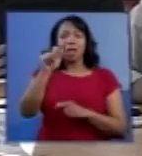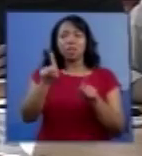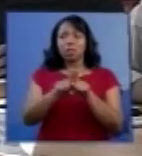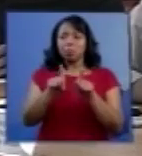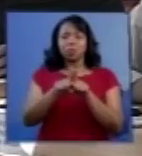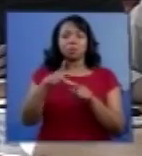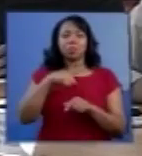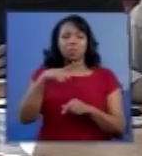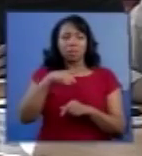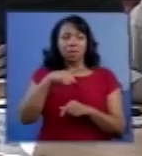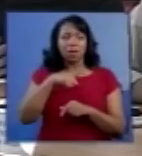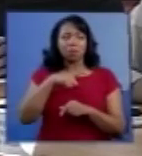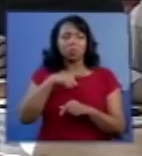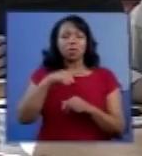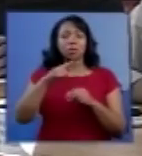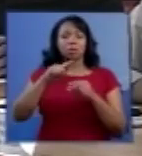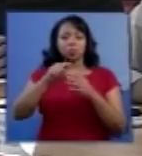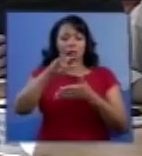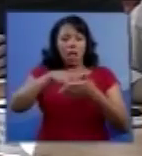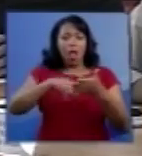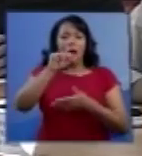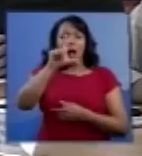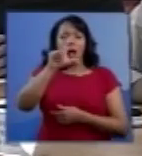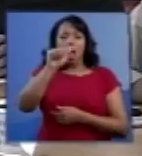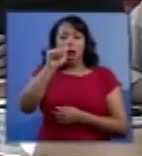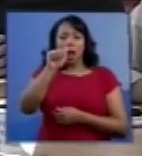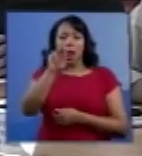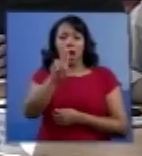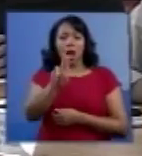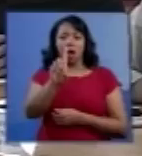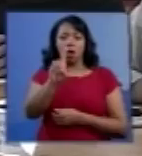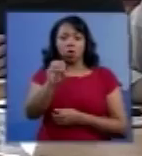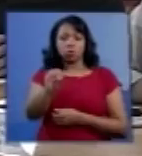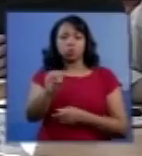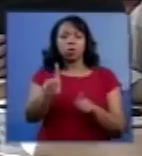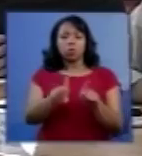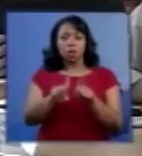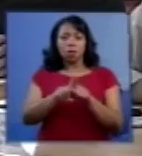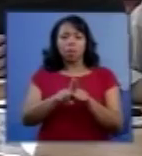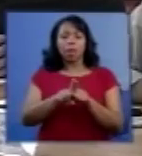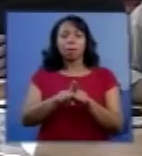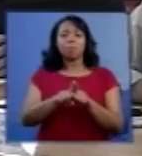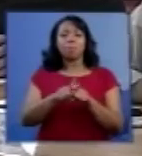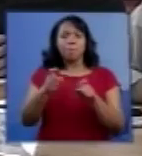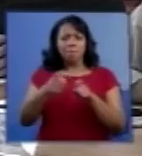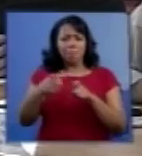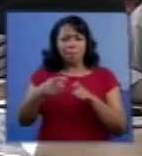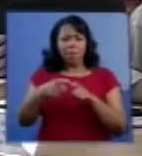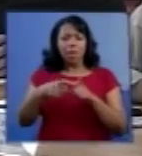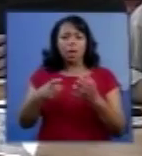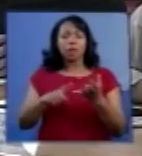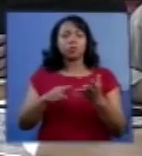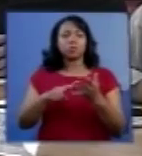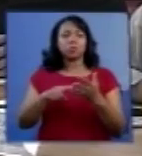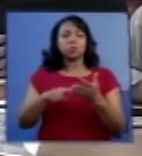posse os laudos radiológicos, laudos da